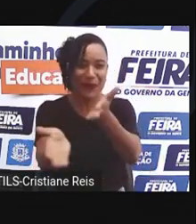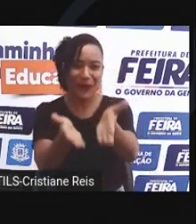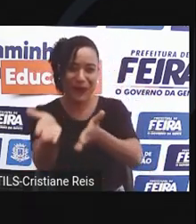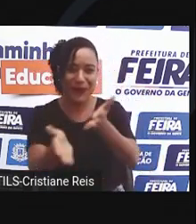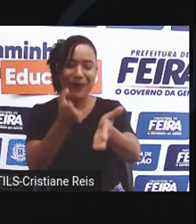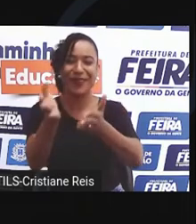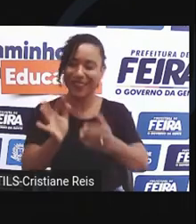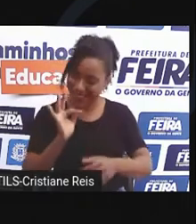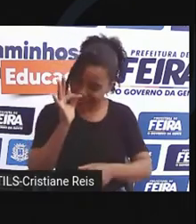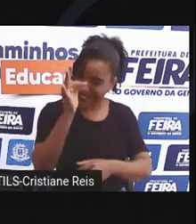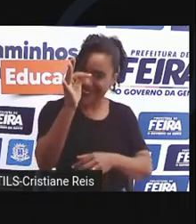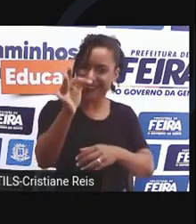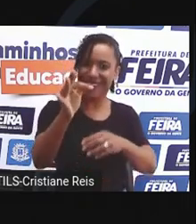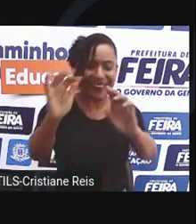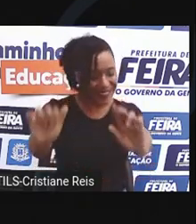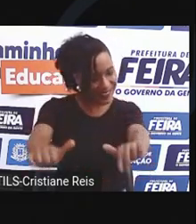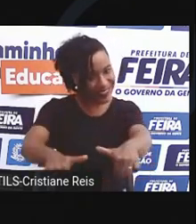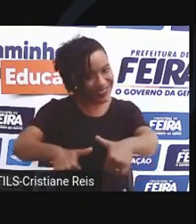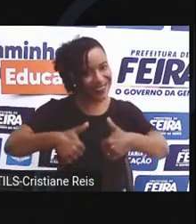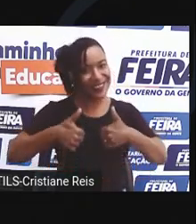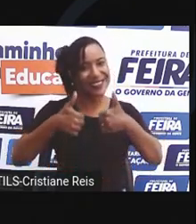futuro melhora